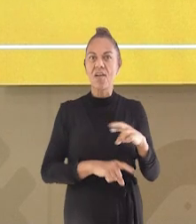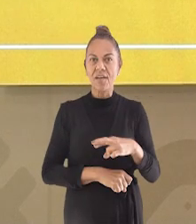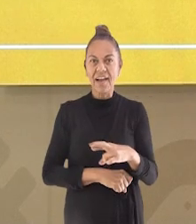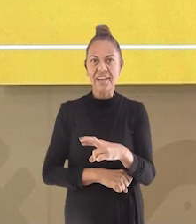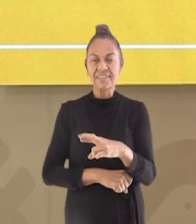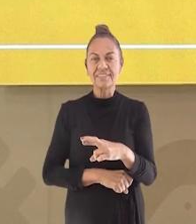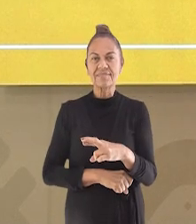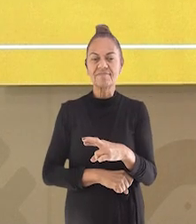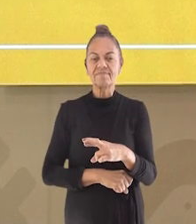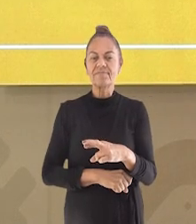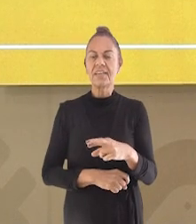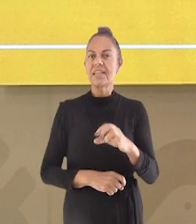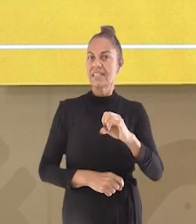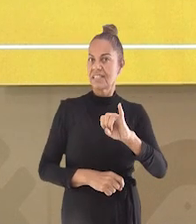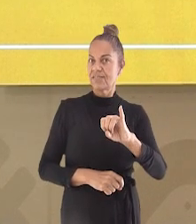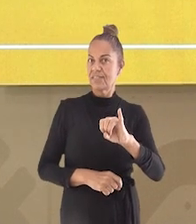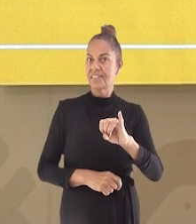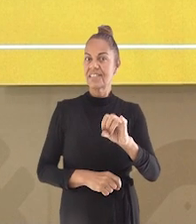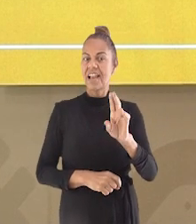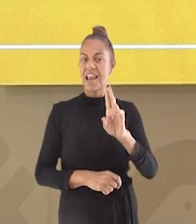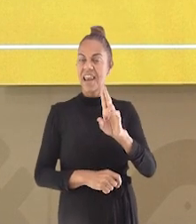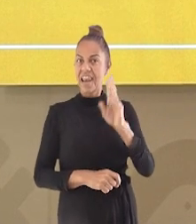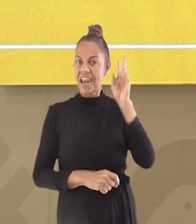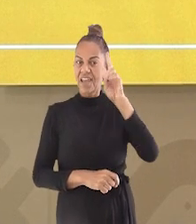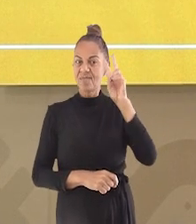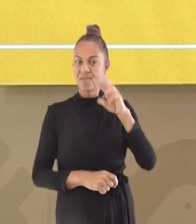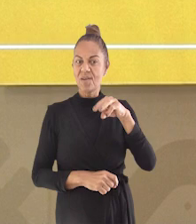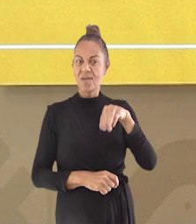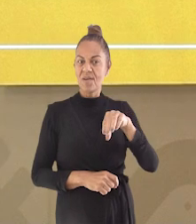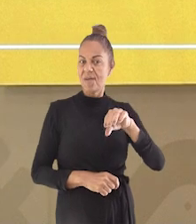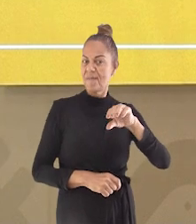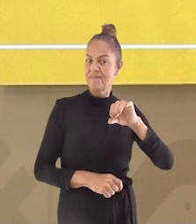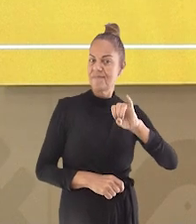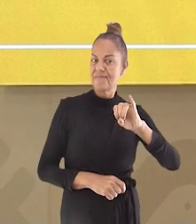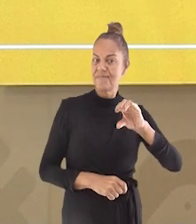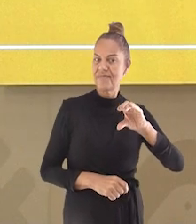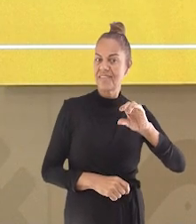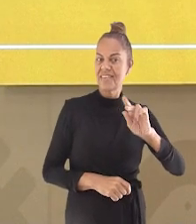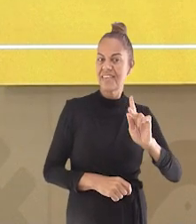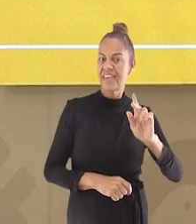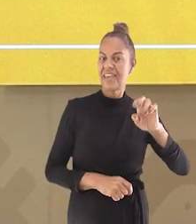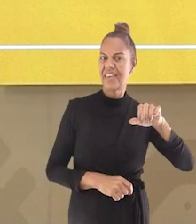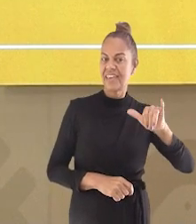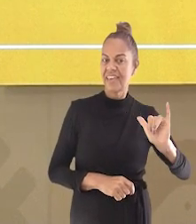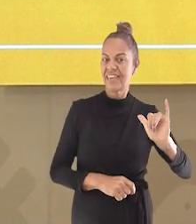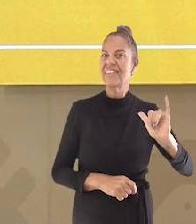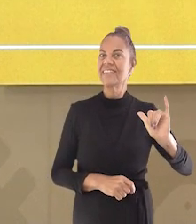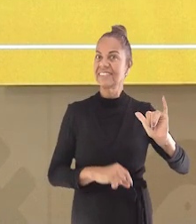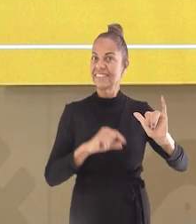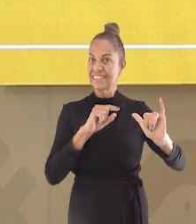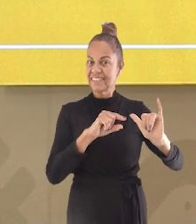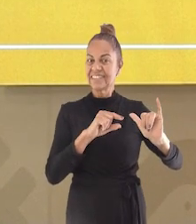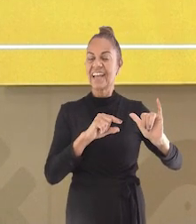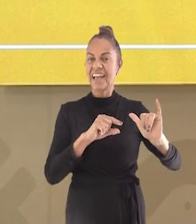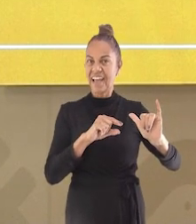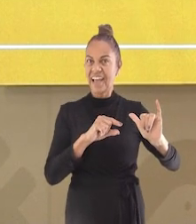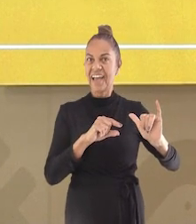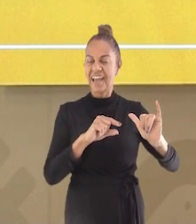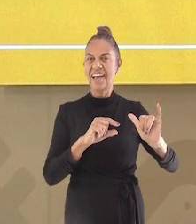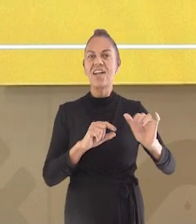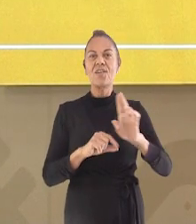Se você lembrou do Mickey Mouse, tem um motivo. O nome do personagem foi criado